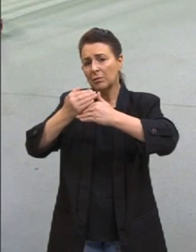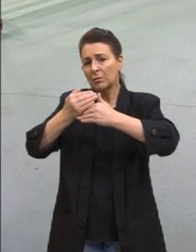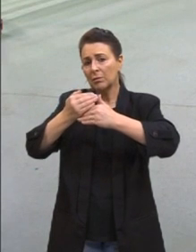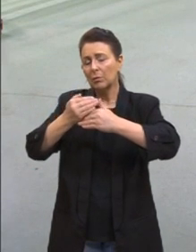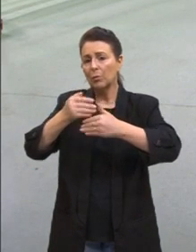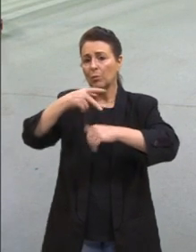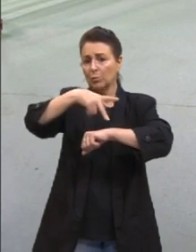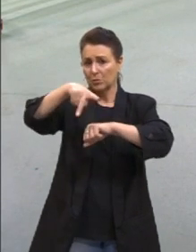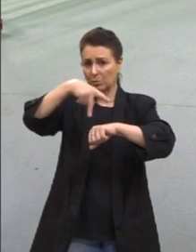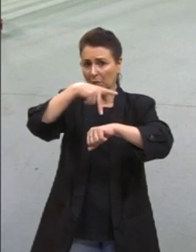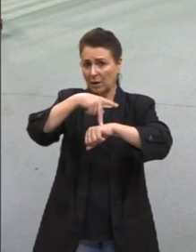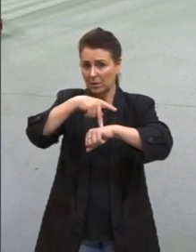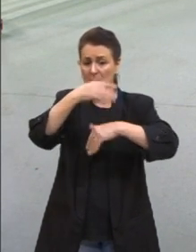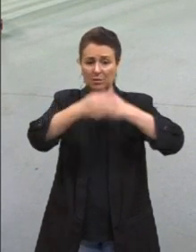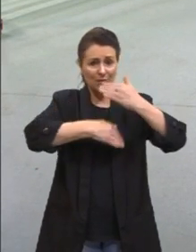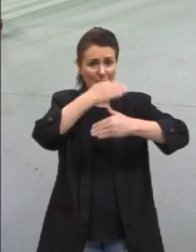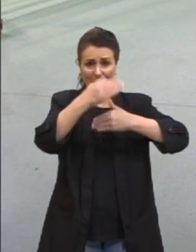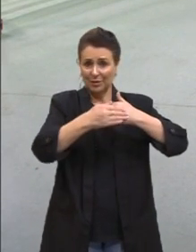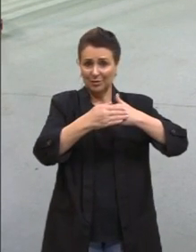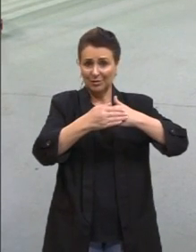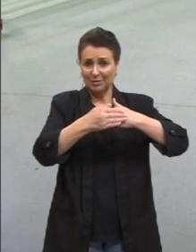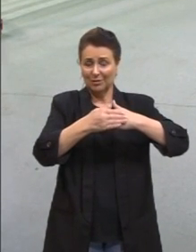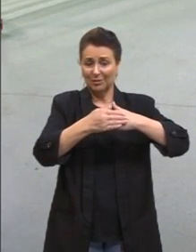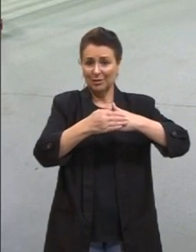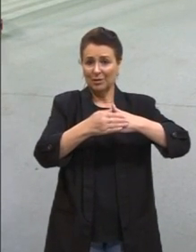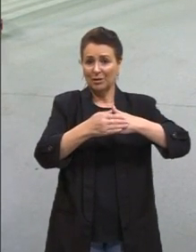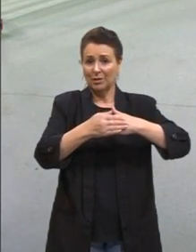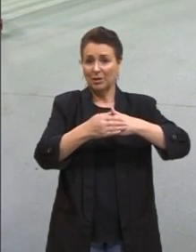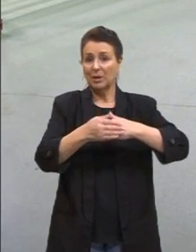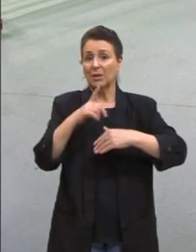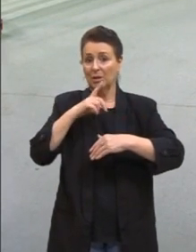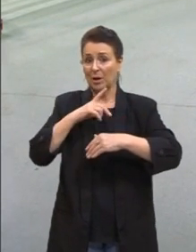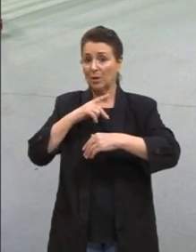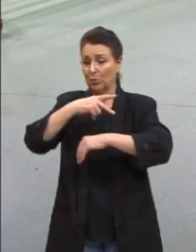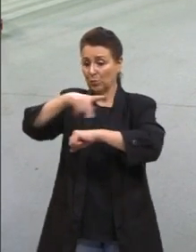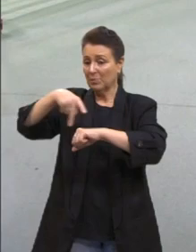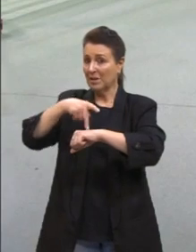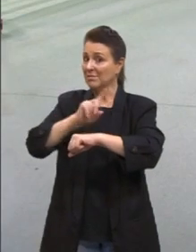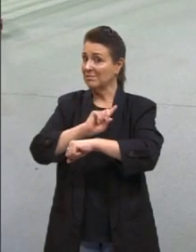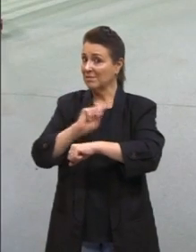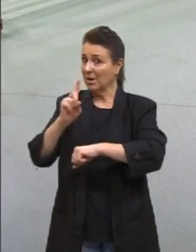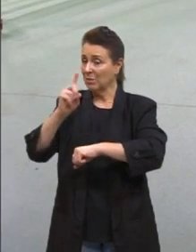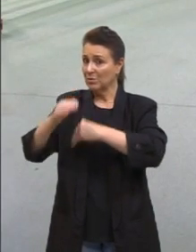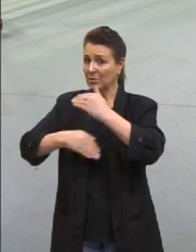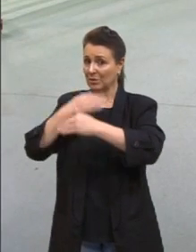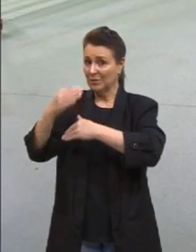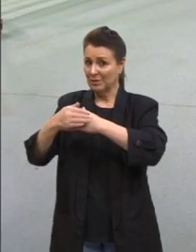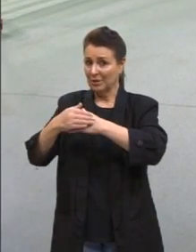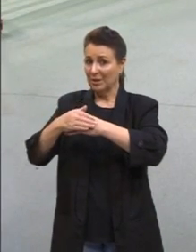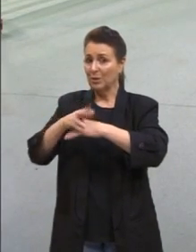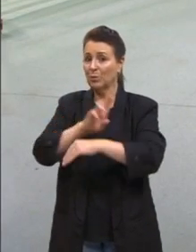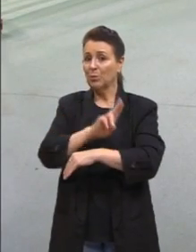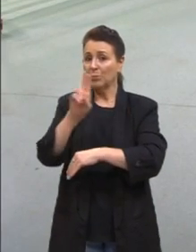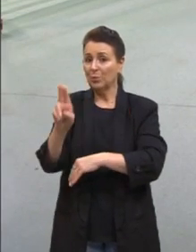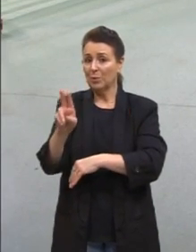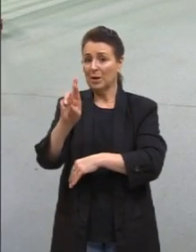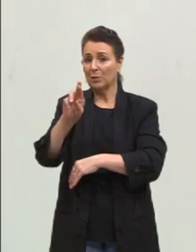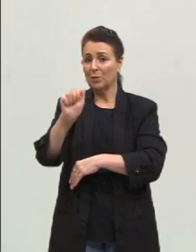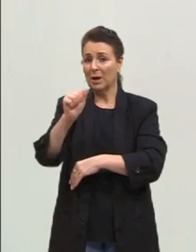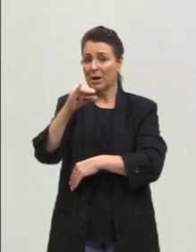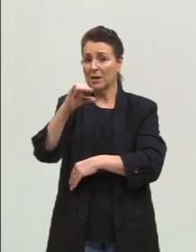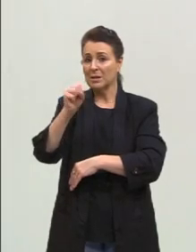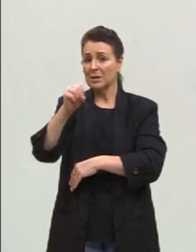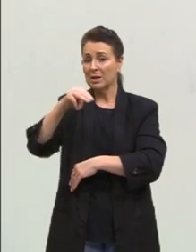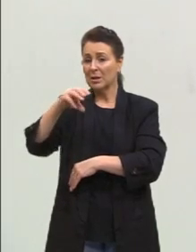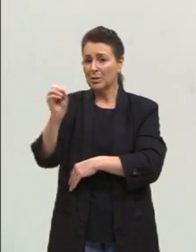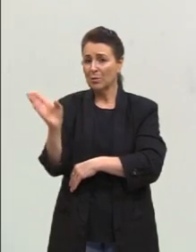subdesenvolvidos, né? Que não recebem esse desenvolvimento. E entra aí a questão do racismo ambiental, Exatamente. Onde é que a gente pode